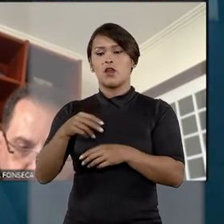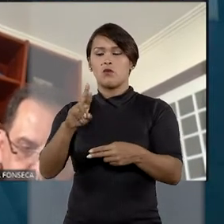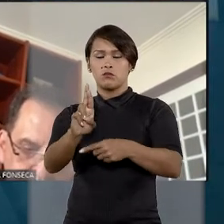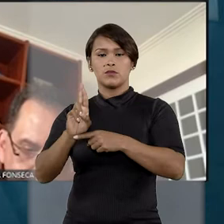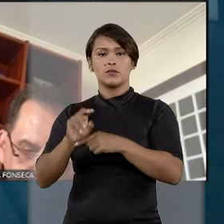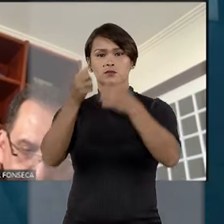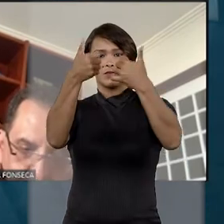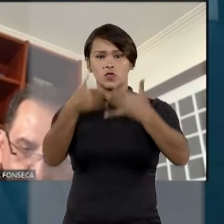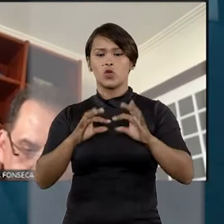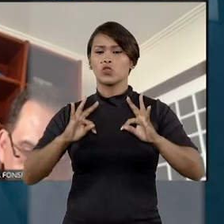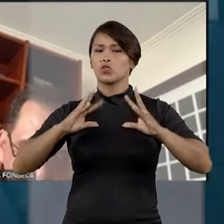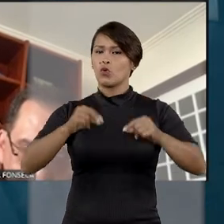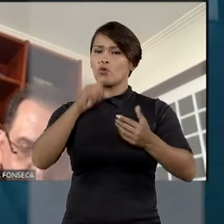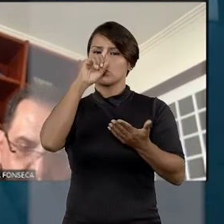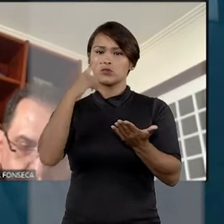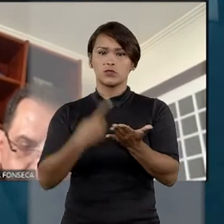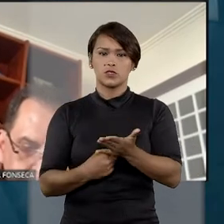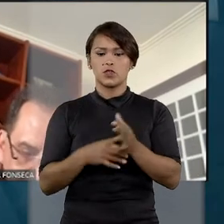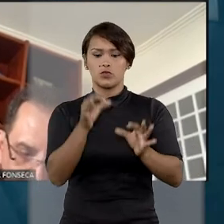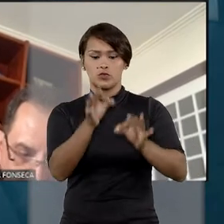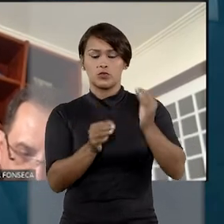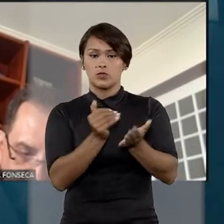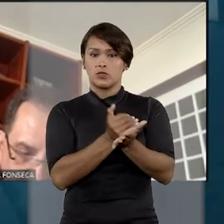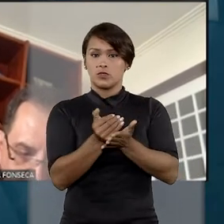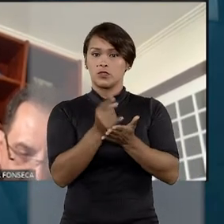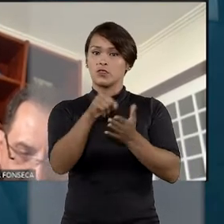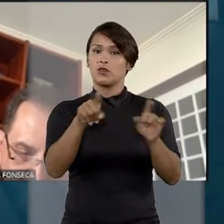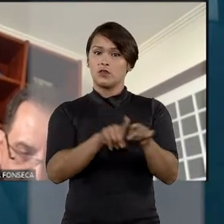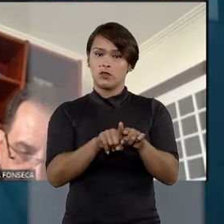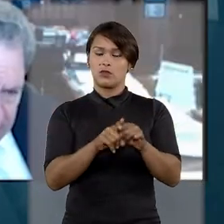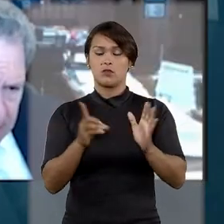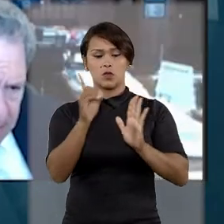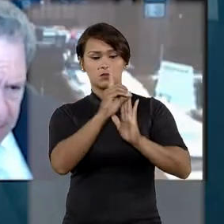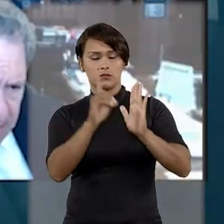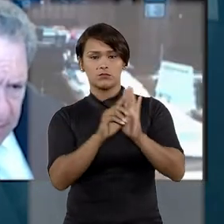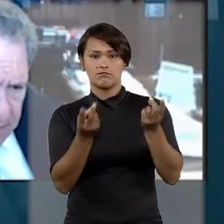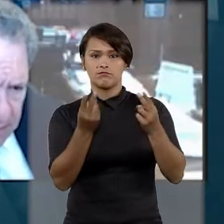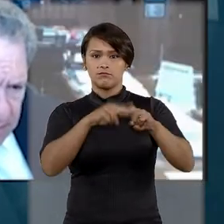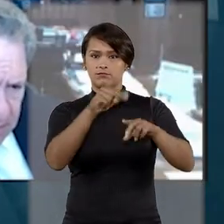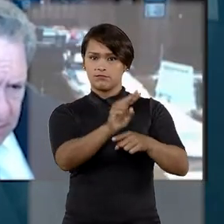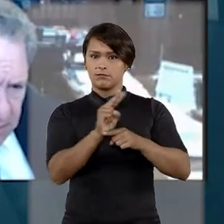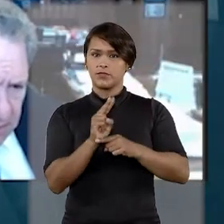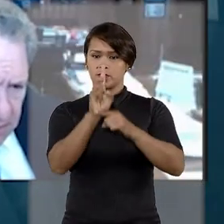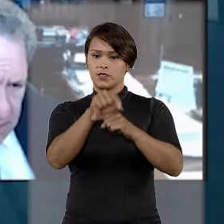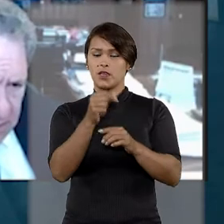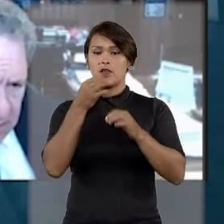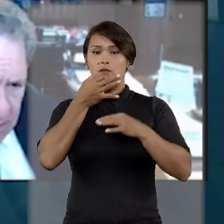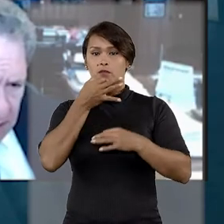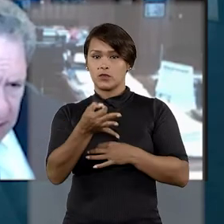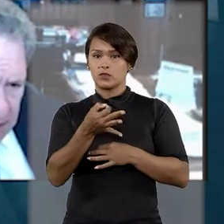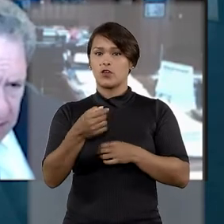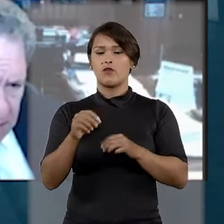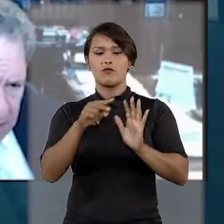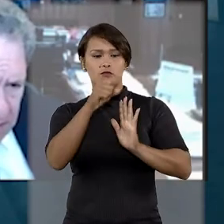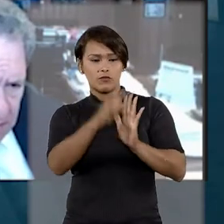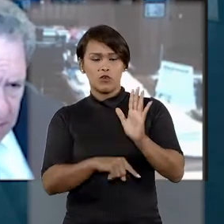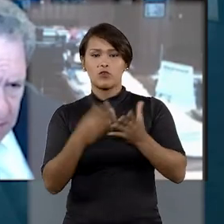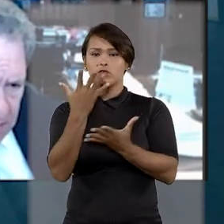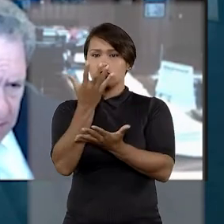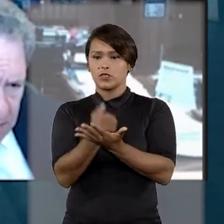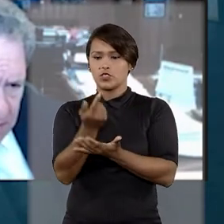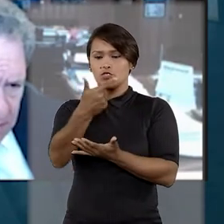Ribeiro Dantas salientou que todas as decisões do juízo inicial, inclusive o decreto de prisão preventiva e a pronúncia, foram